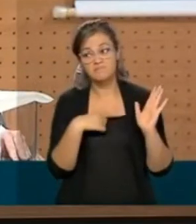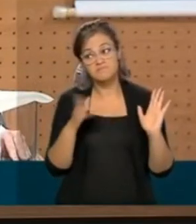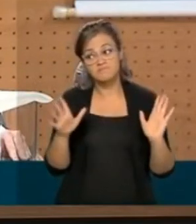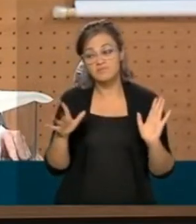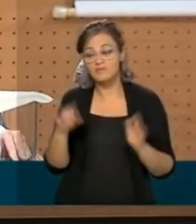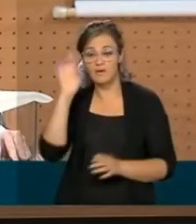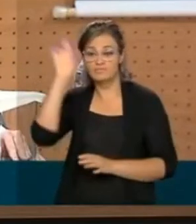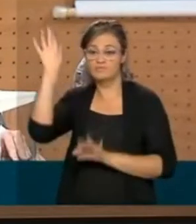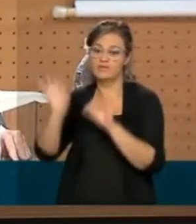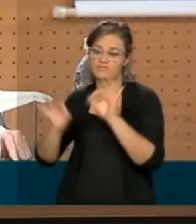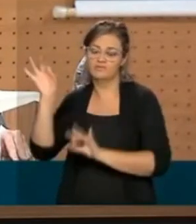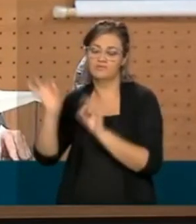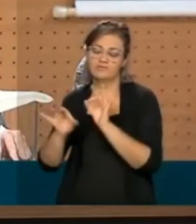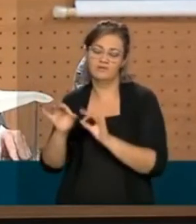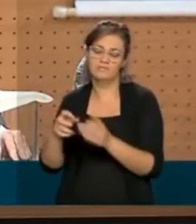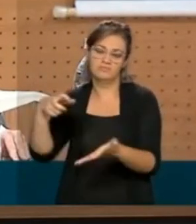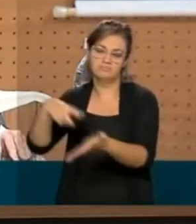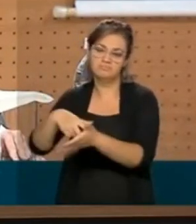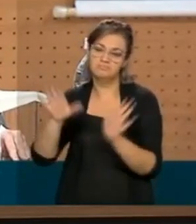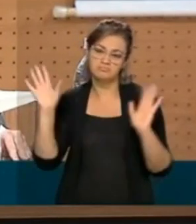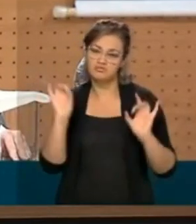tem que tratar o problema. Próxima pergunta, por favor.